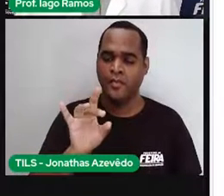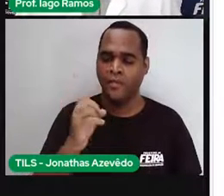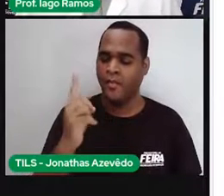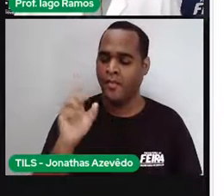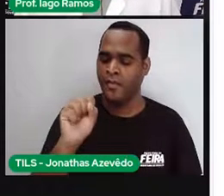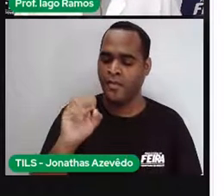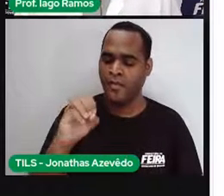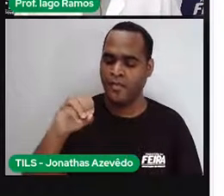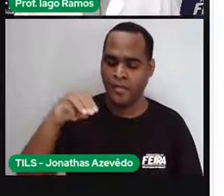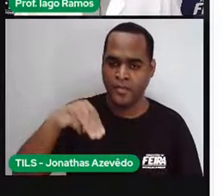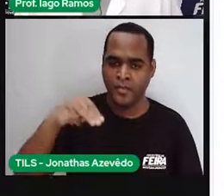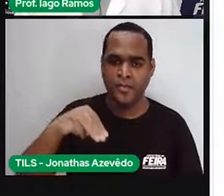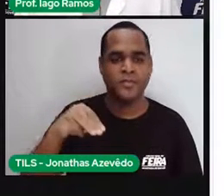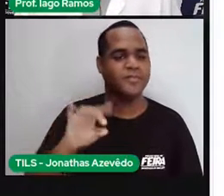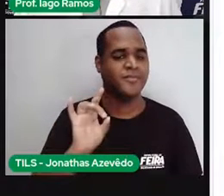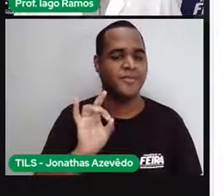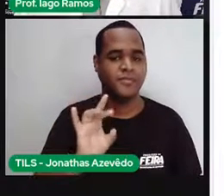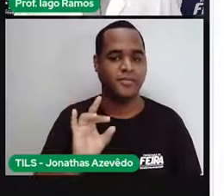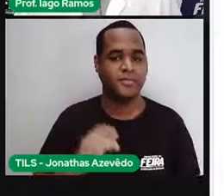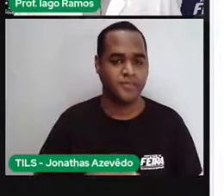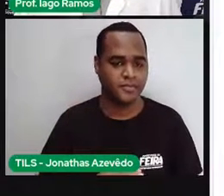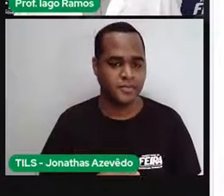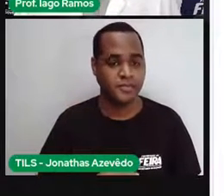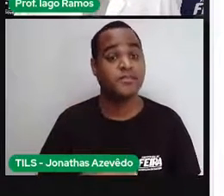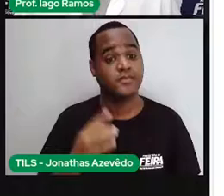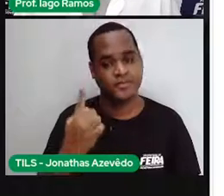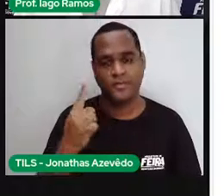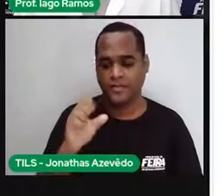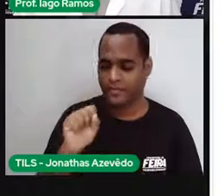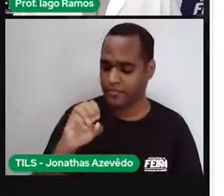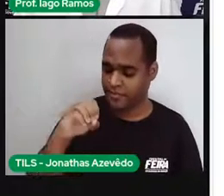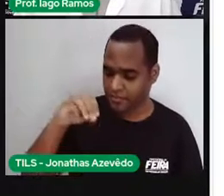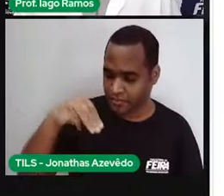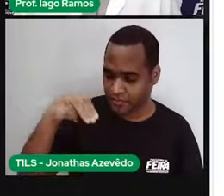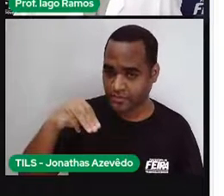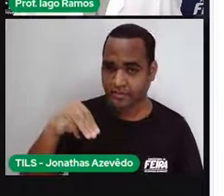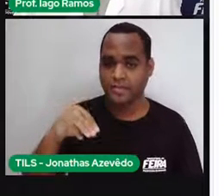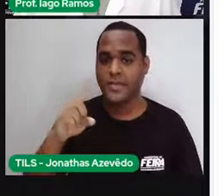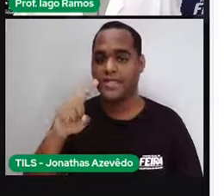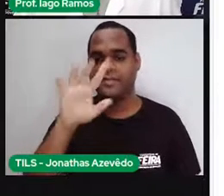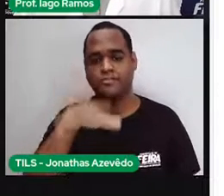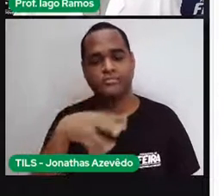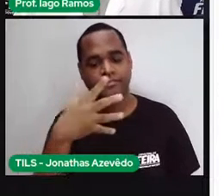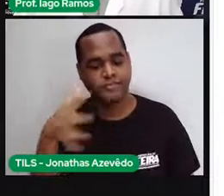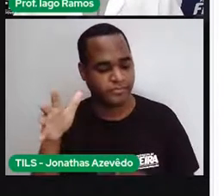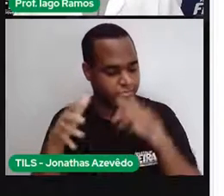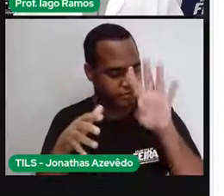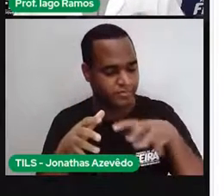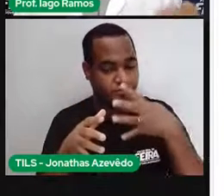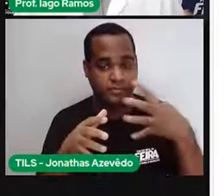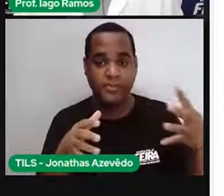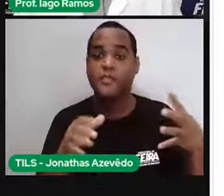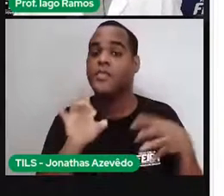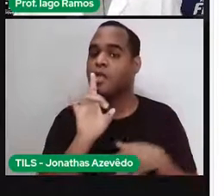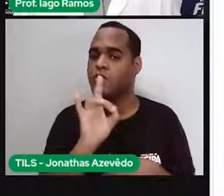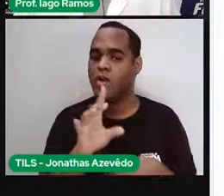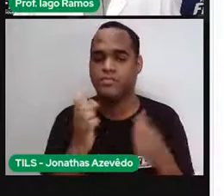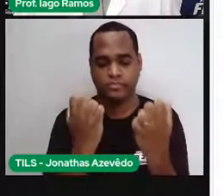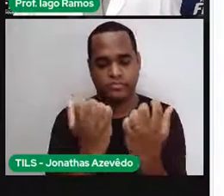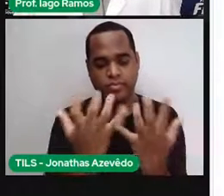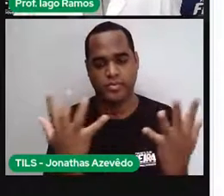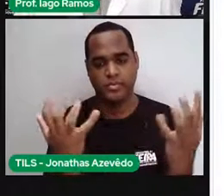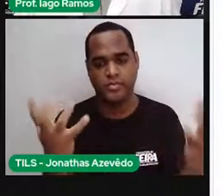metros de tela. Então, esses 180 metros de tela só vai conseguir cercar